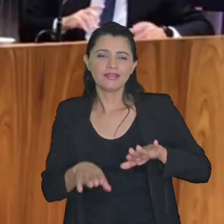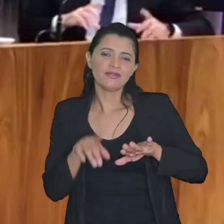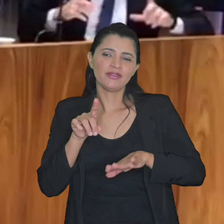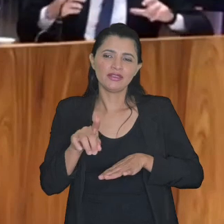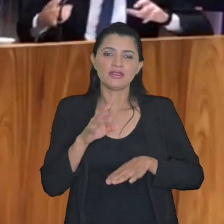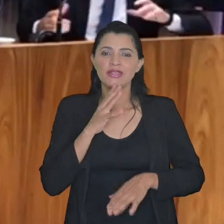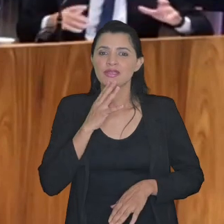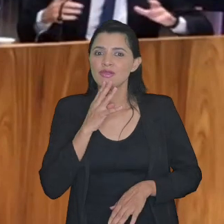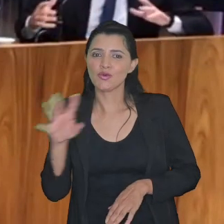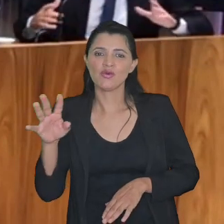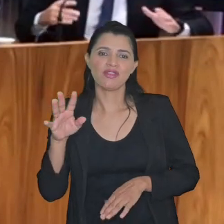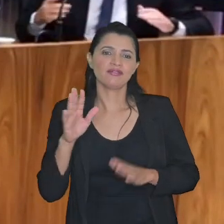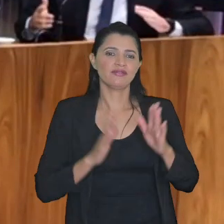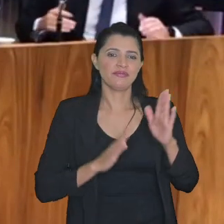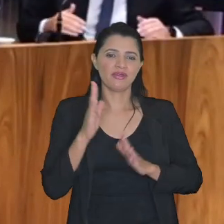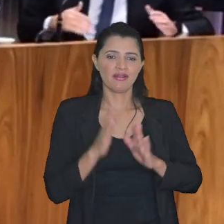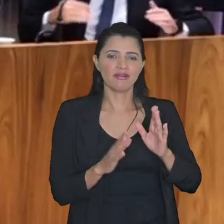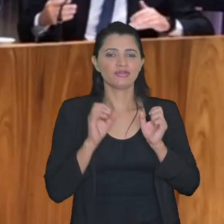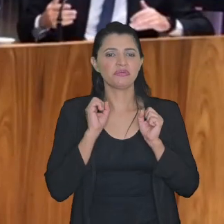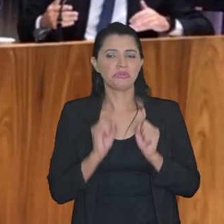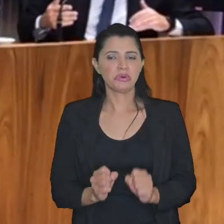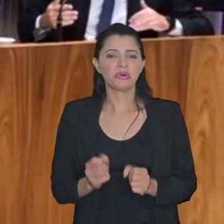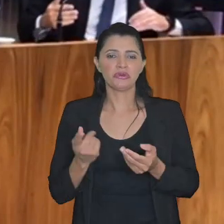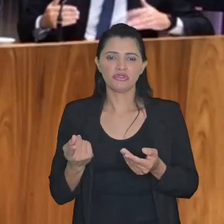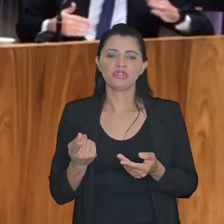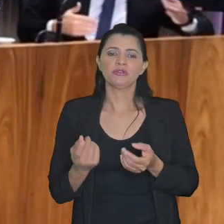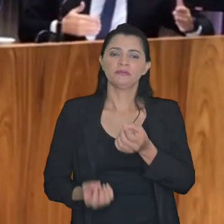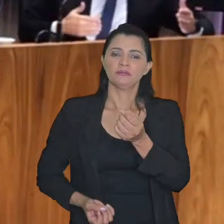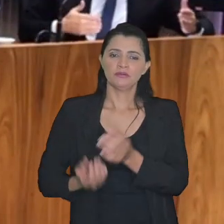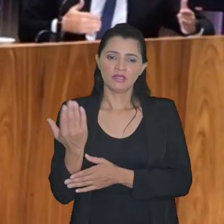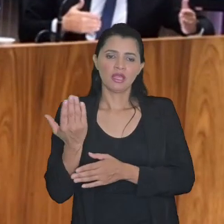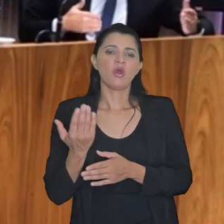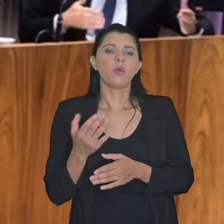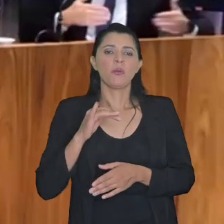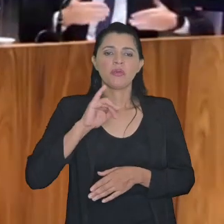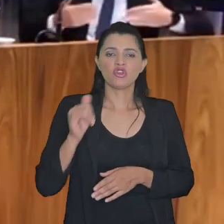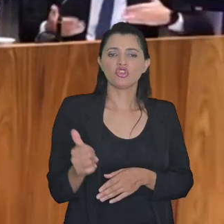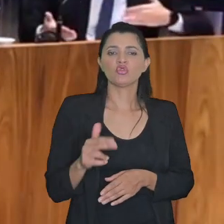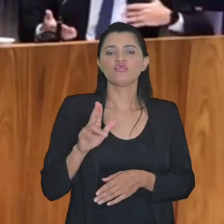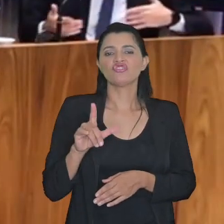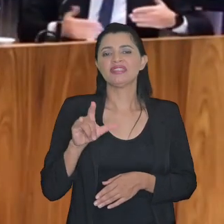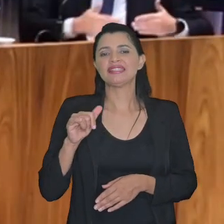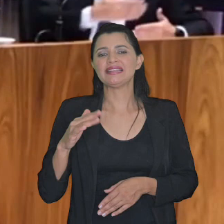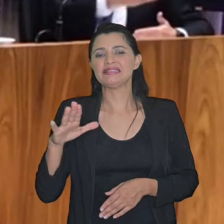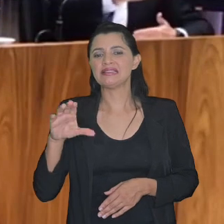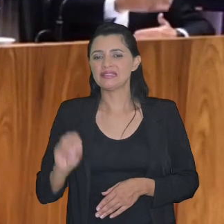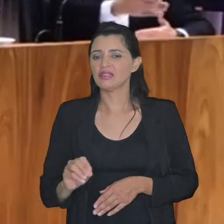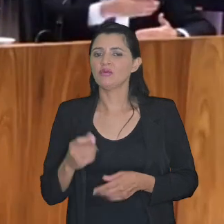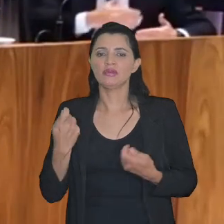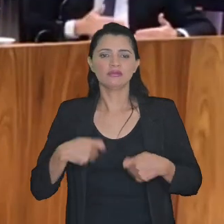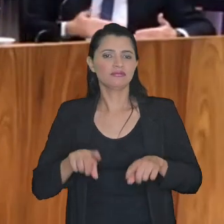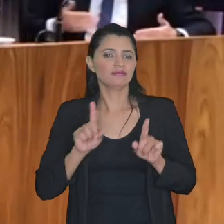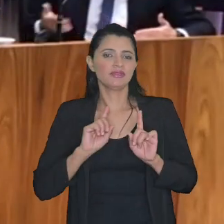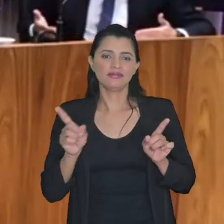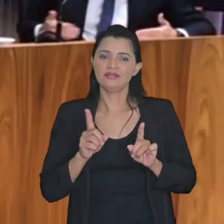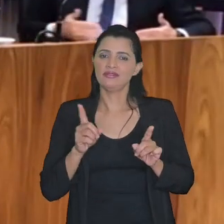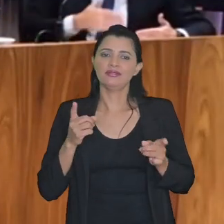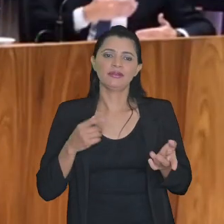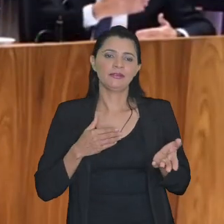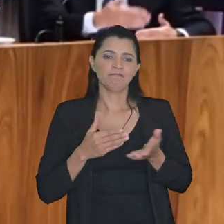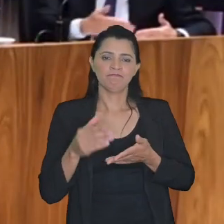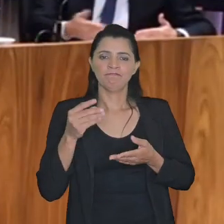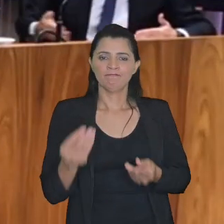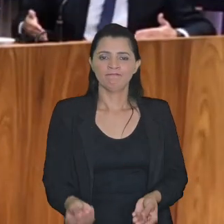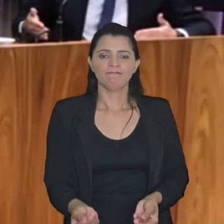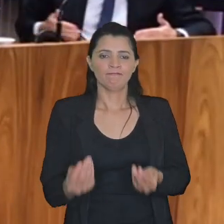o não conhecimento desse prazo pode gerar uma judicialização desnecessária se o prazo a partir do primeiro de novembro